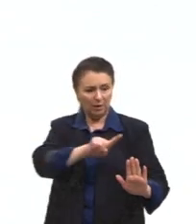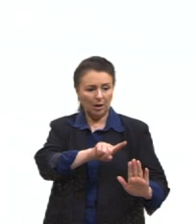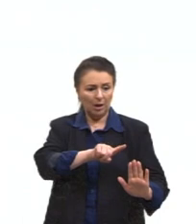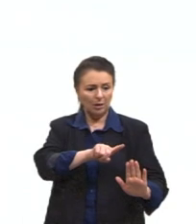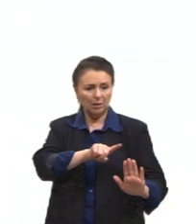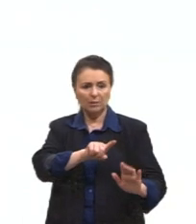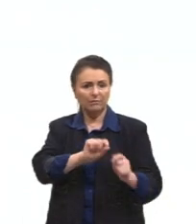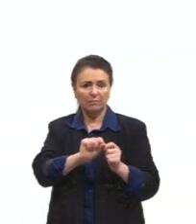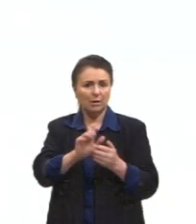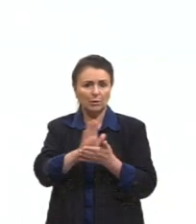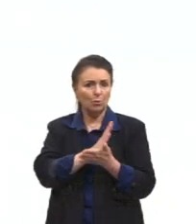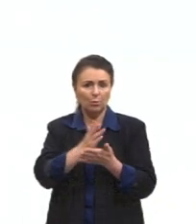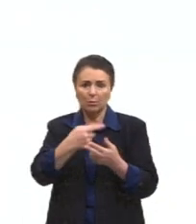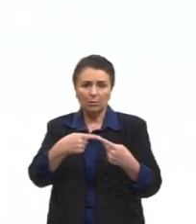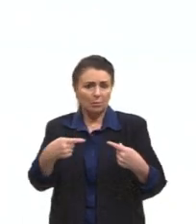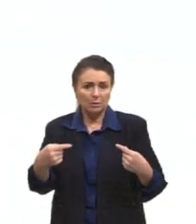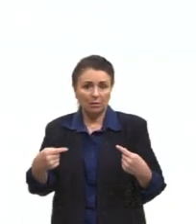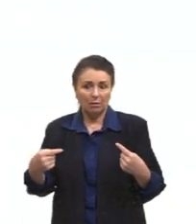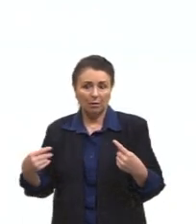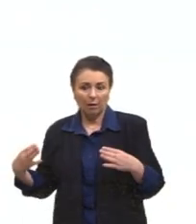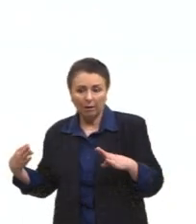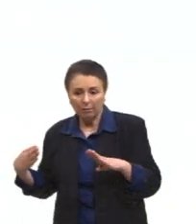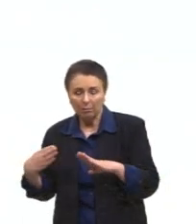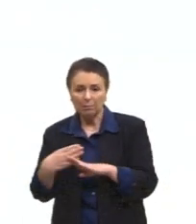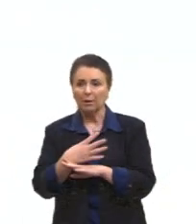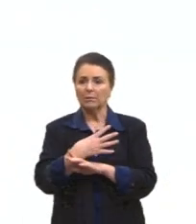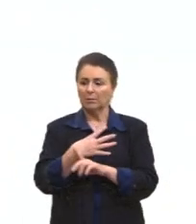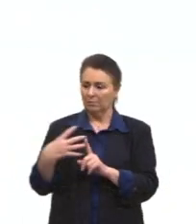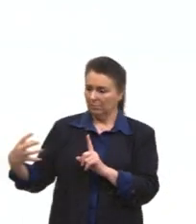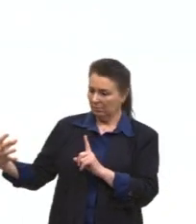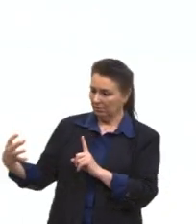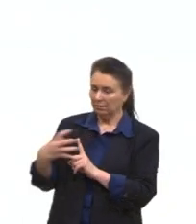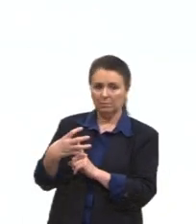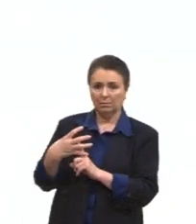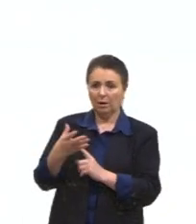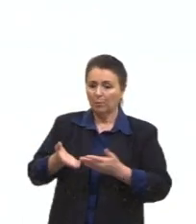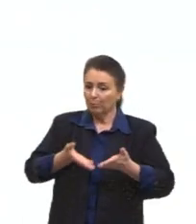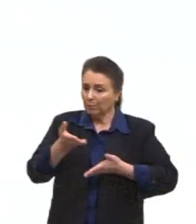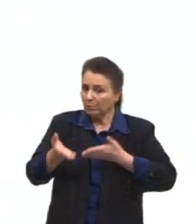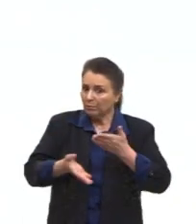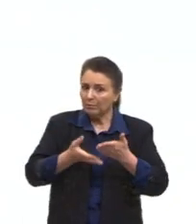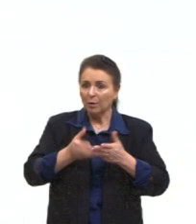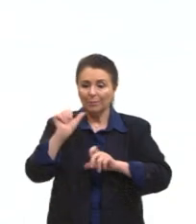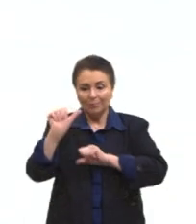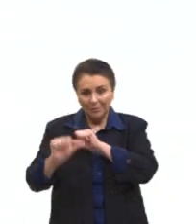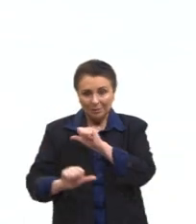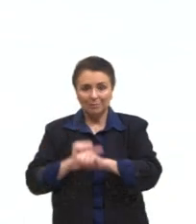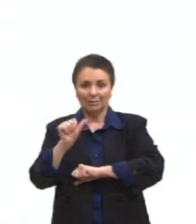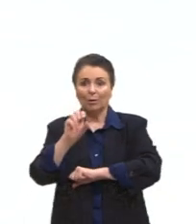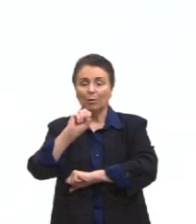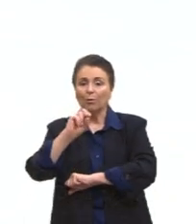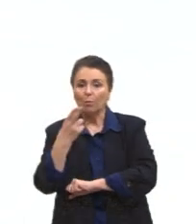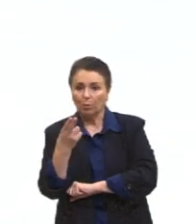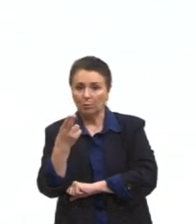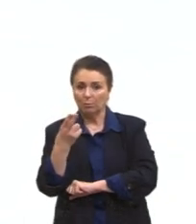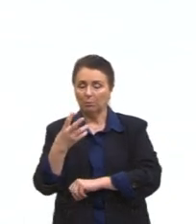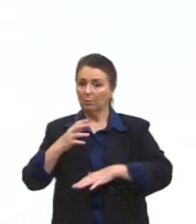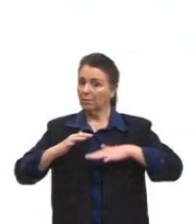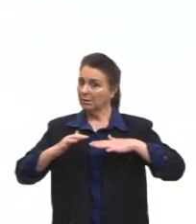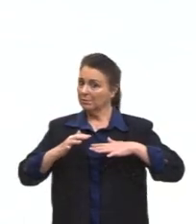pública direcionada a interferir em alguma situação, a promover alguma transformação ou reação.